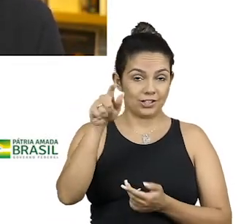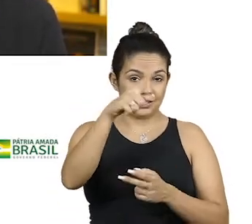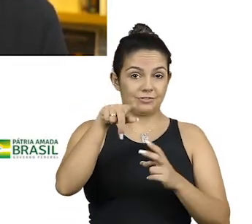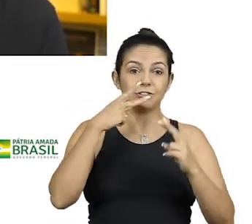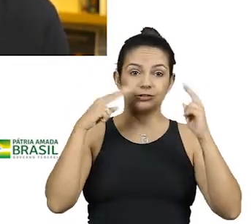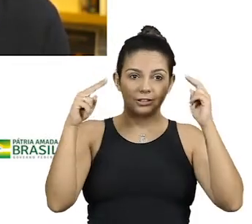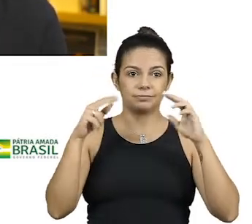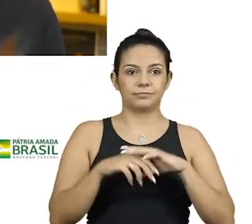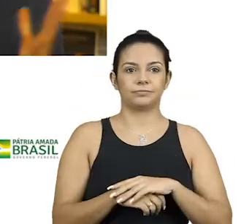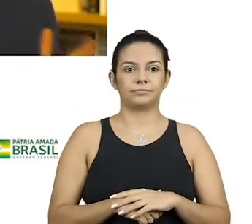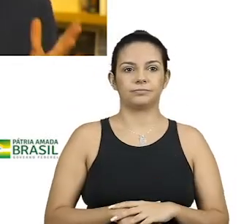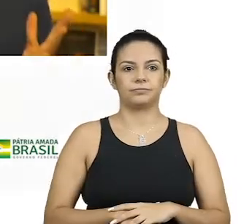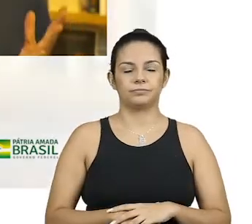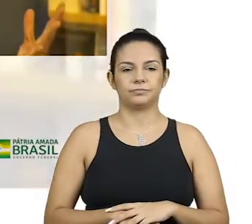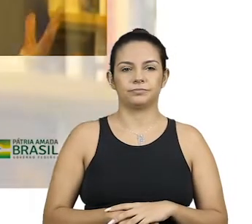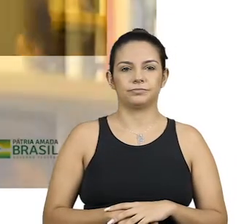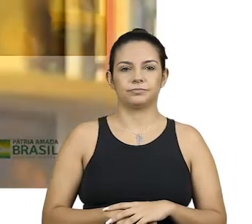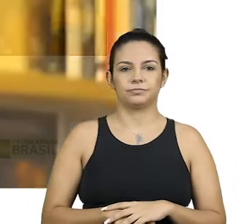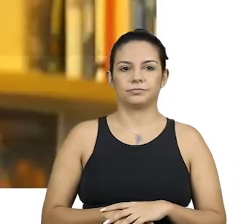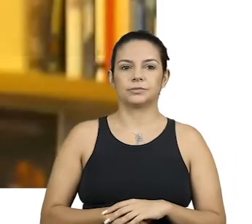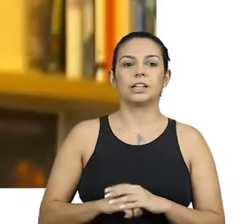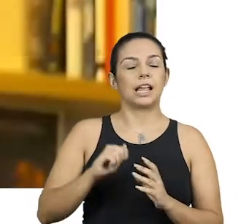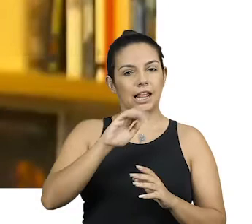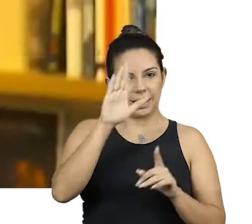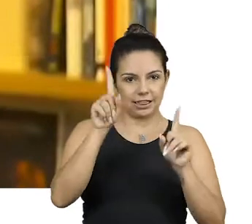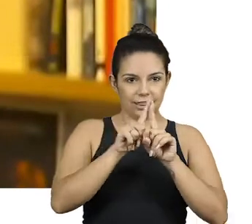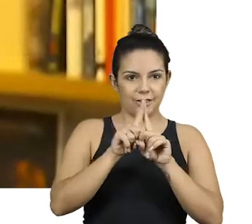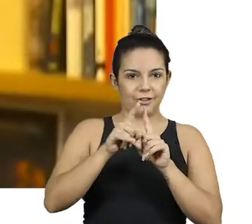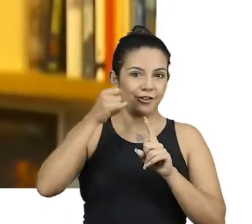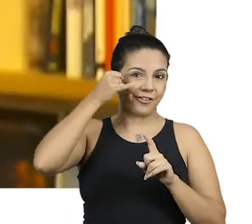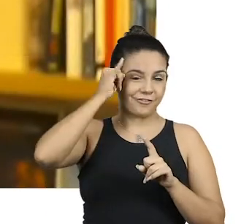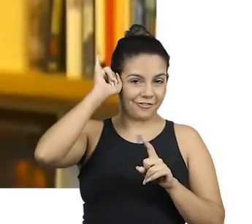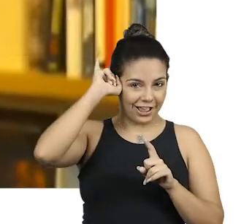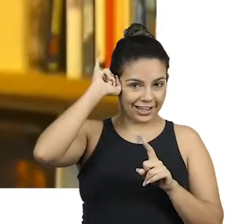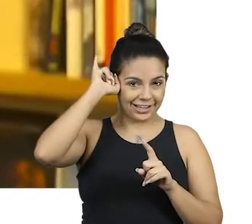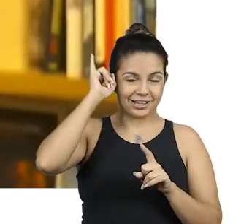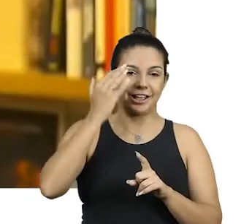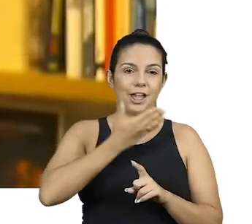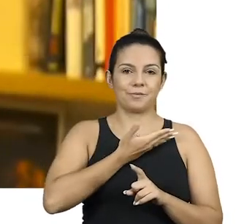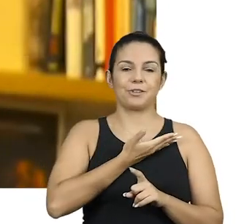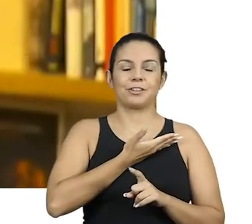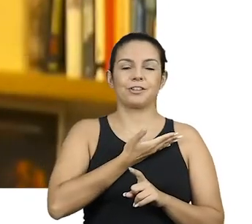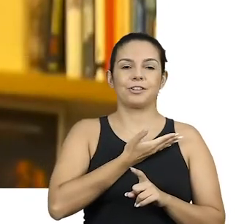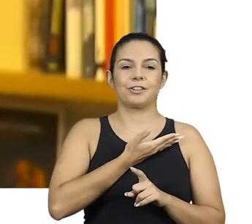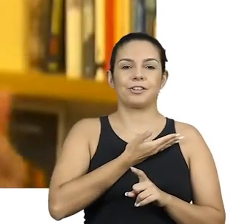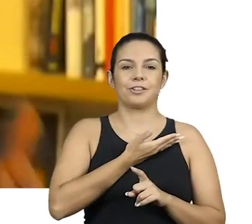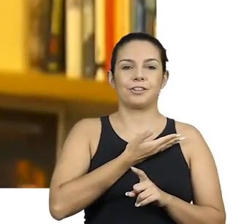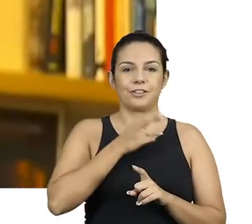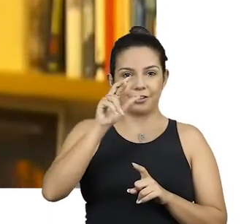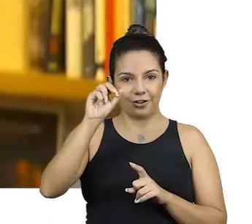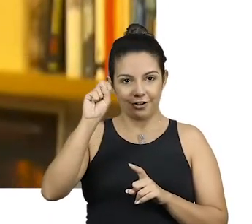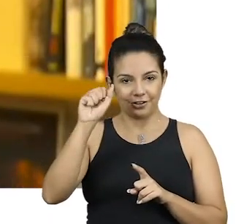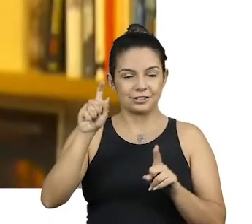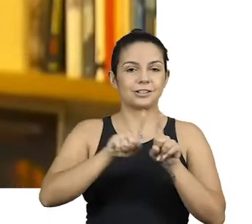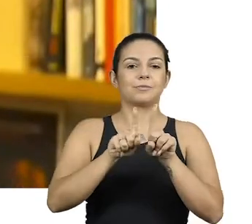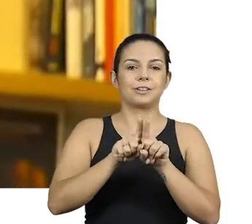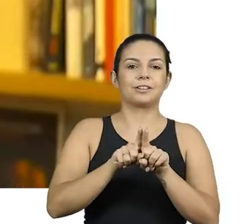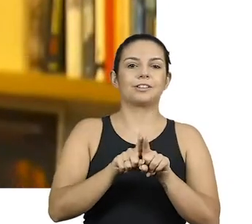Ah, e, claro, os vaqueiros, amigos do Rosa também,